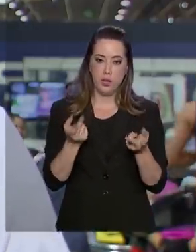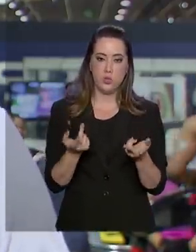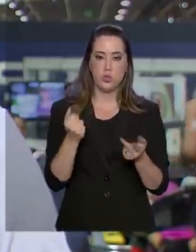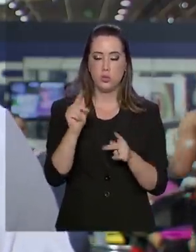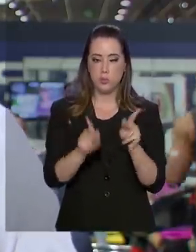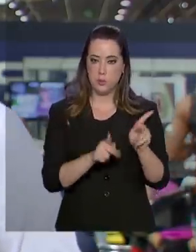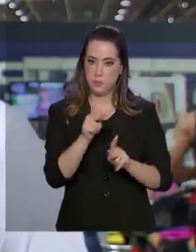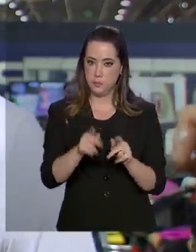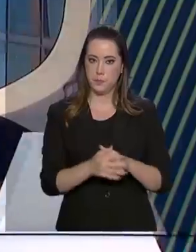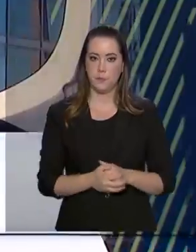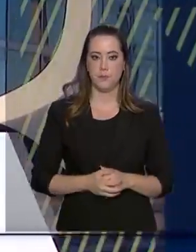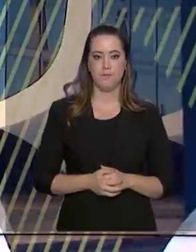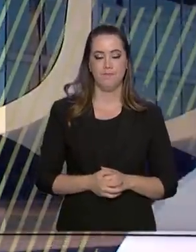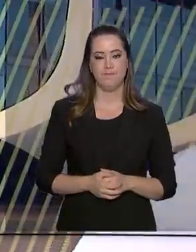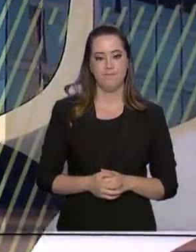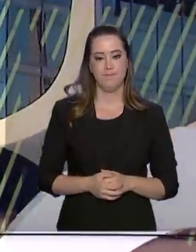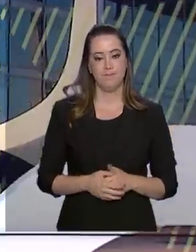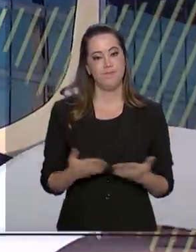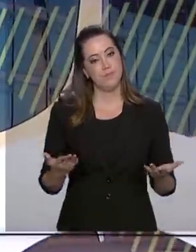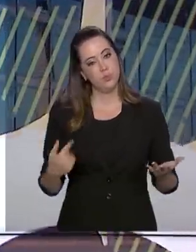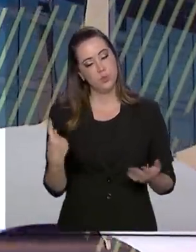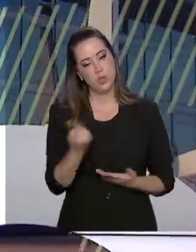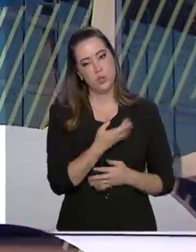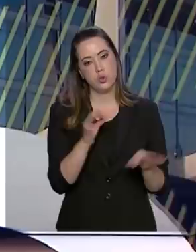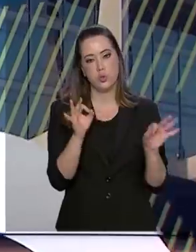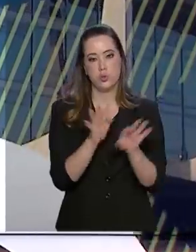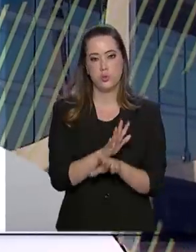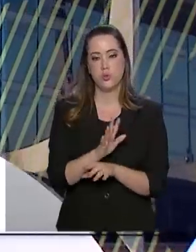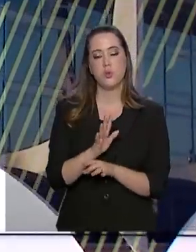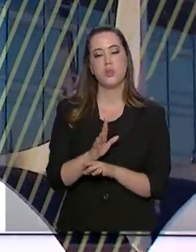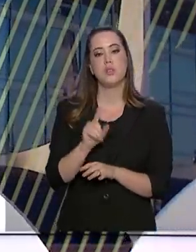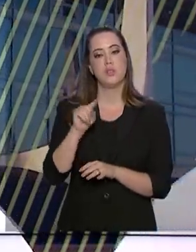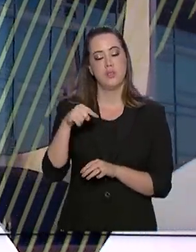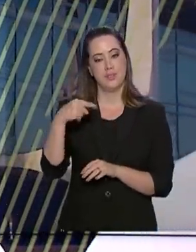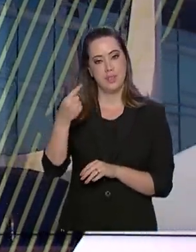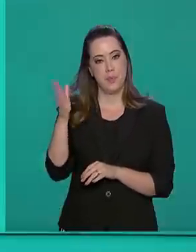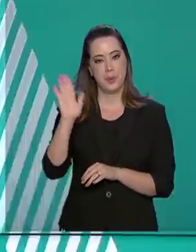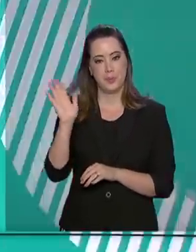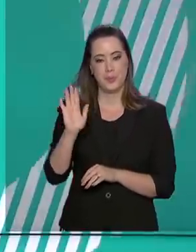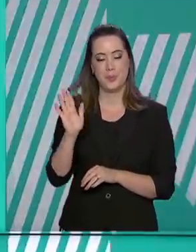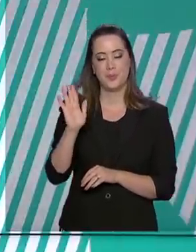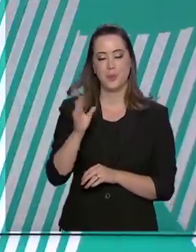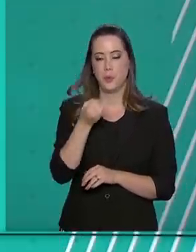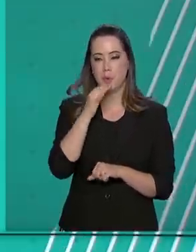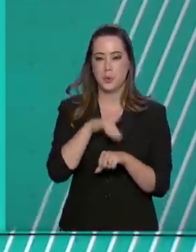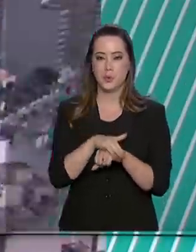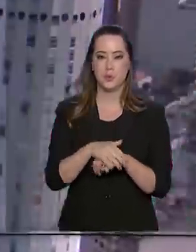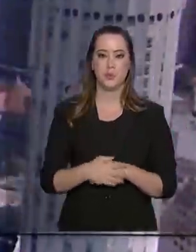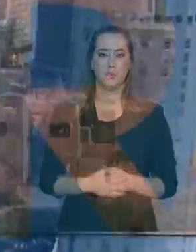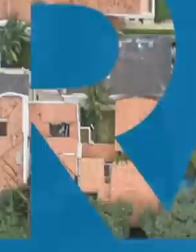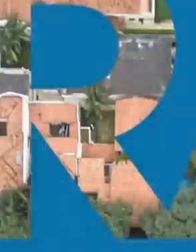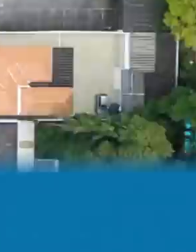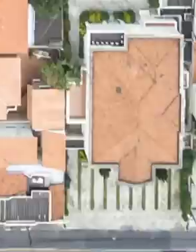brasileira utiliza. E a gente fica por aqui. O governo agora volta amanhã. Uma boa noite para você.